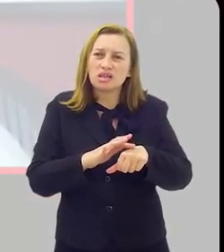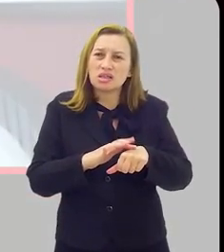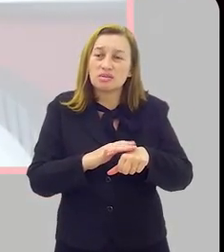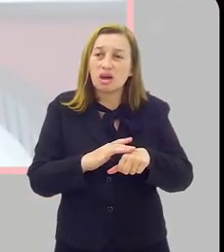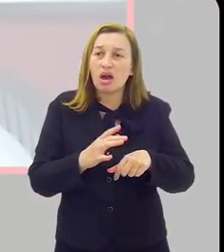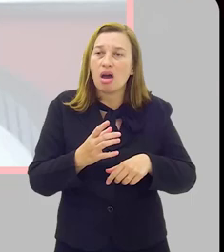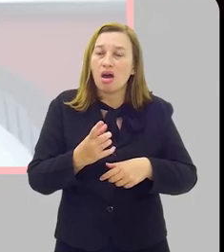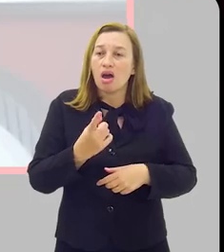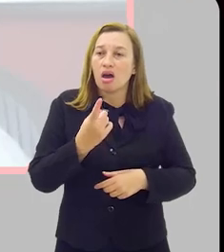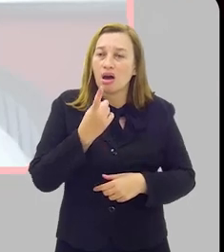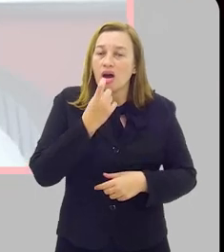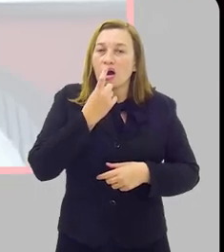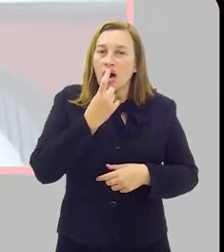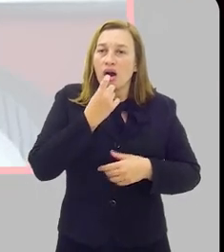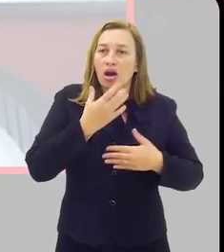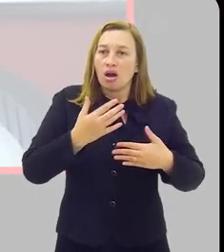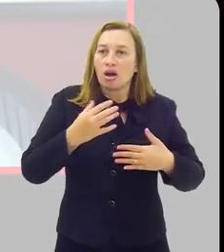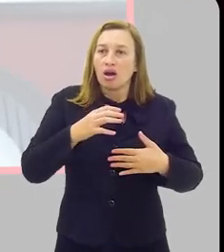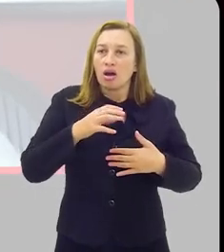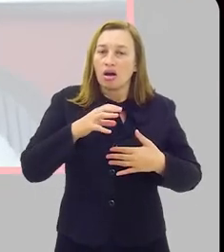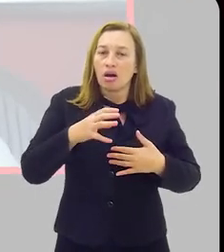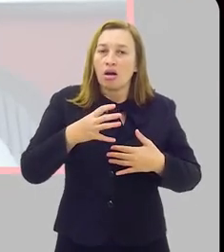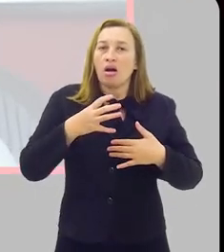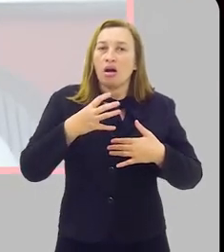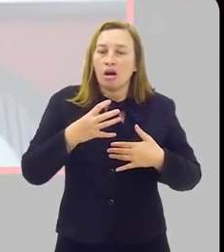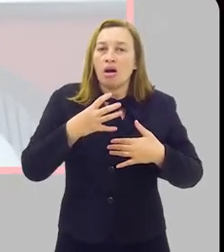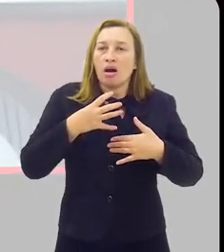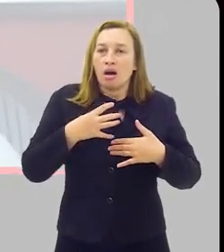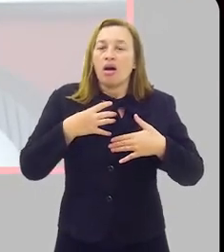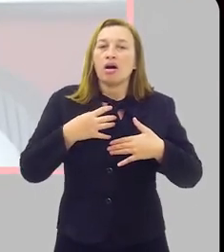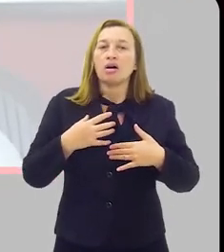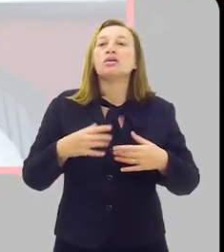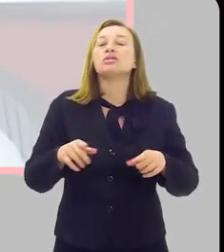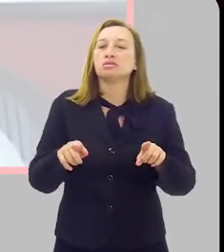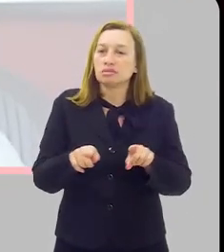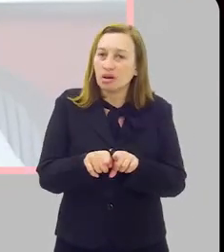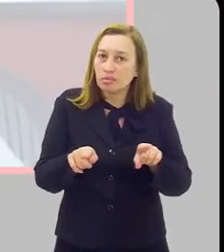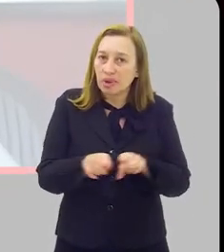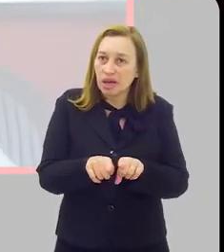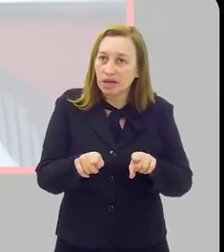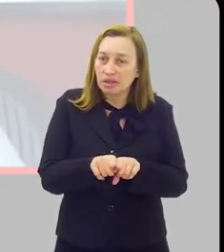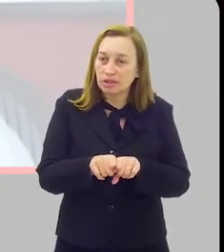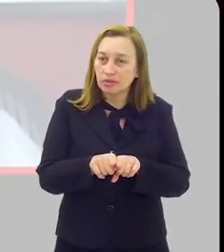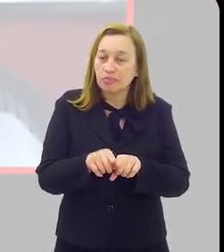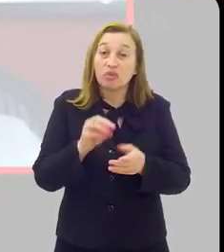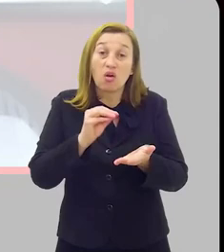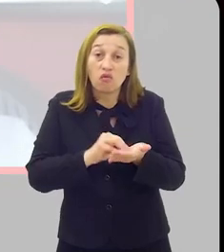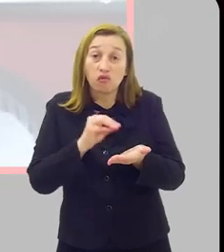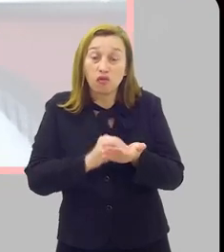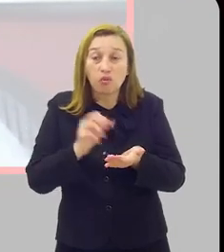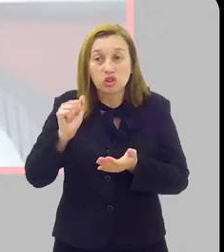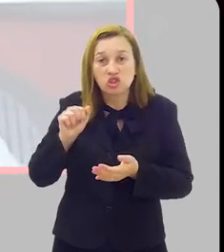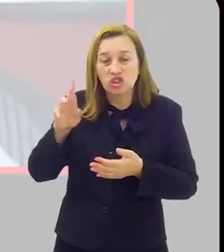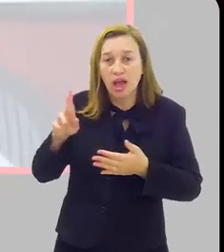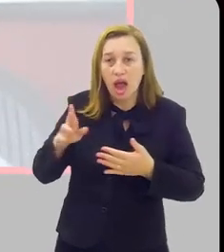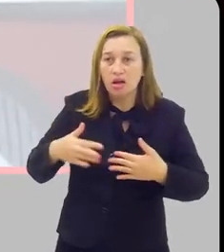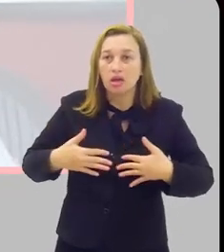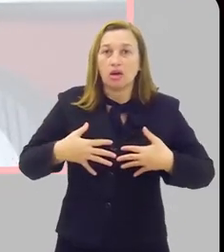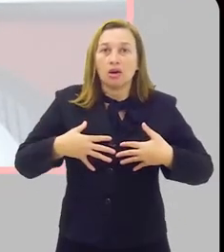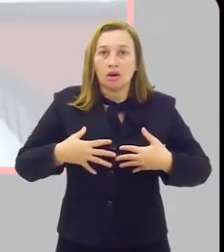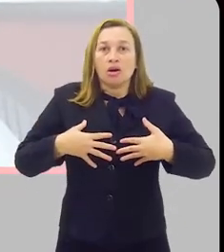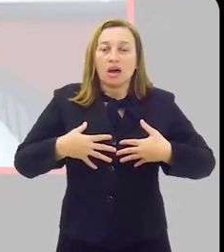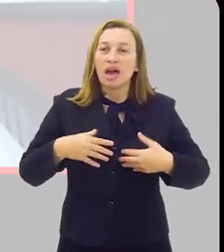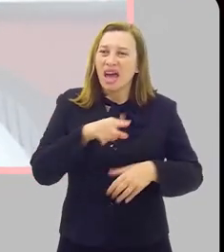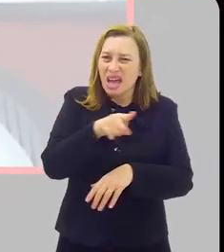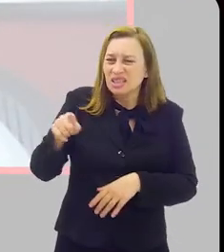pacientes com asma grave que usam medicação biológica, essas pessoas se vão embarcar num avião ou se